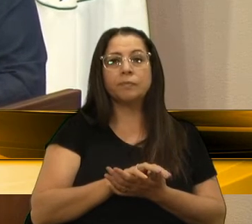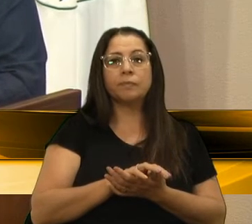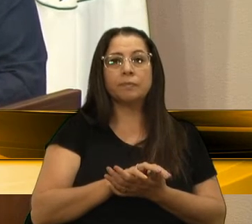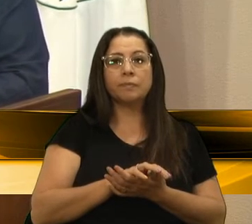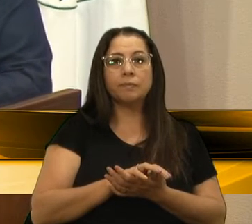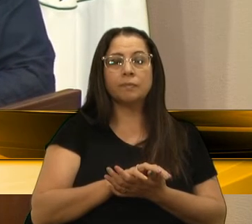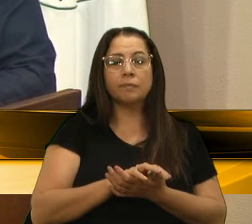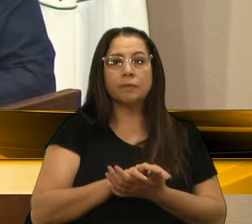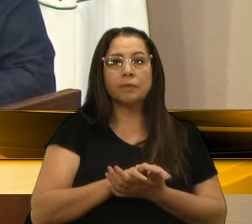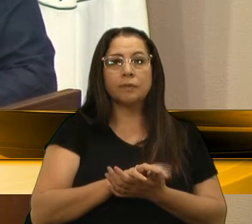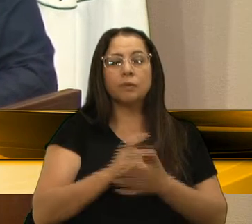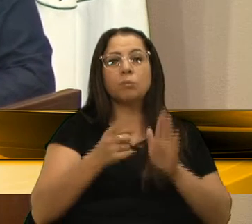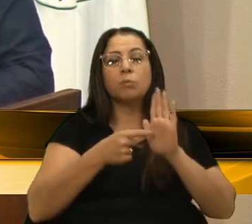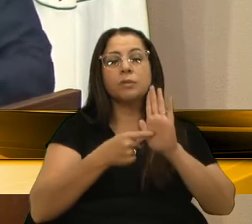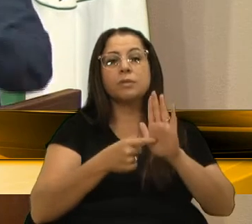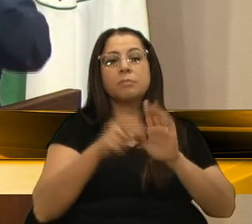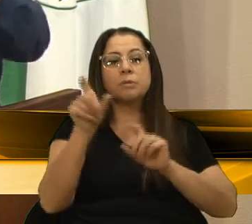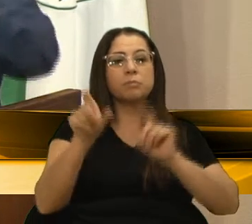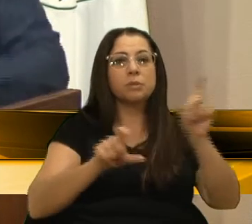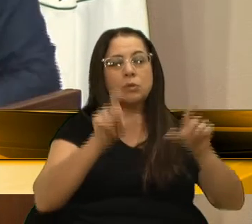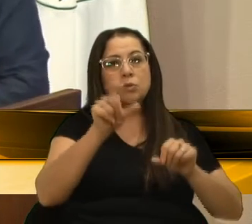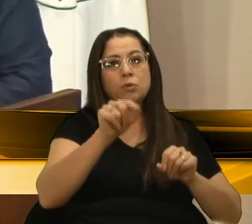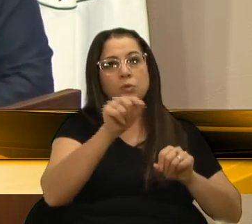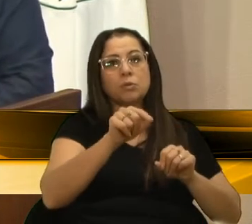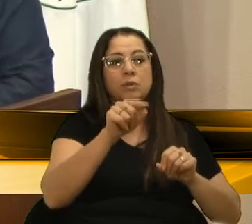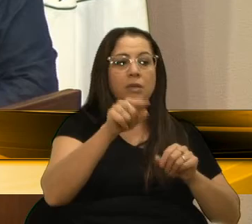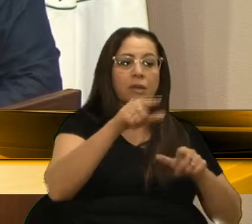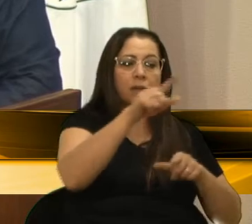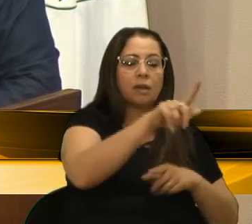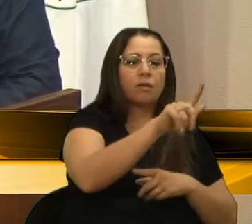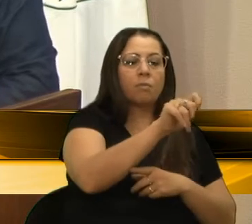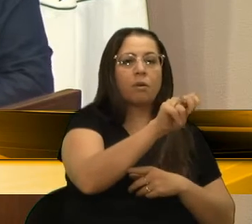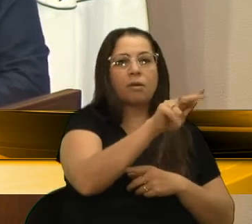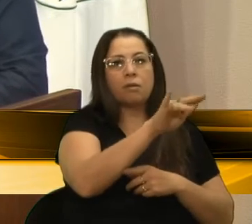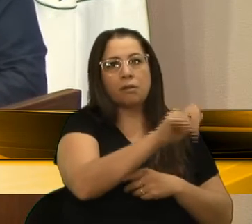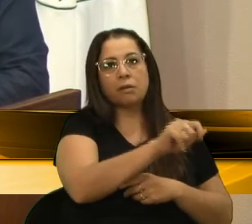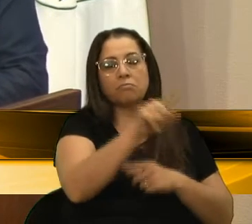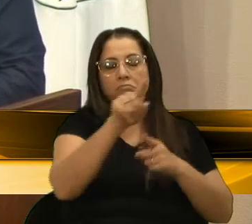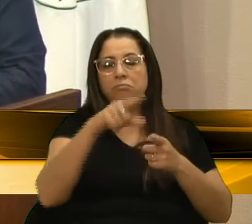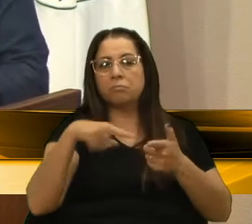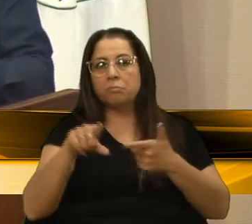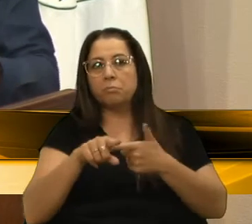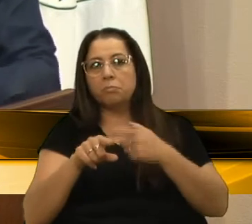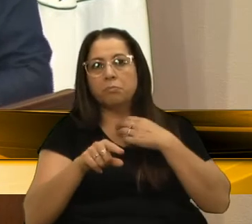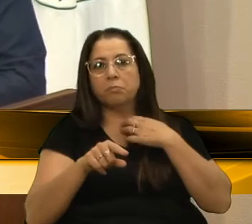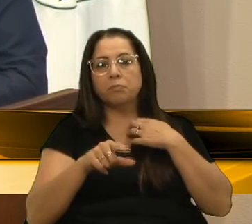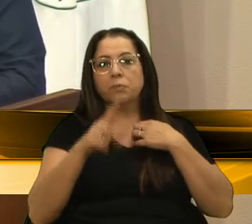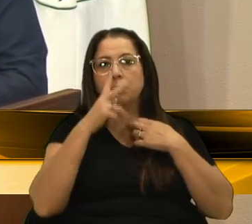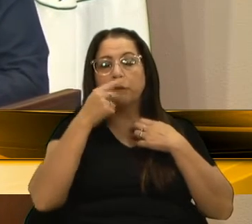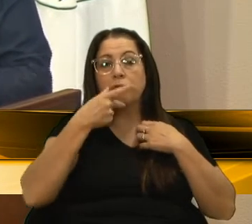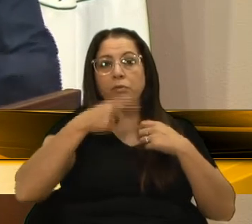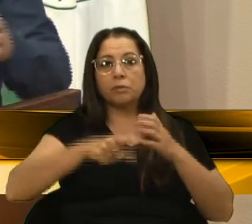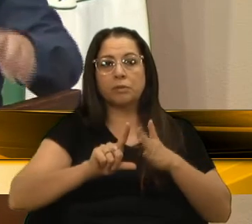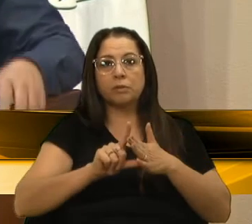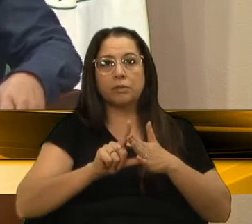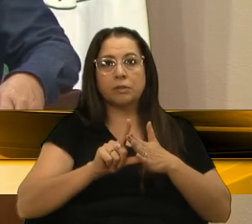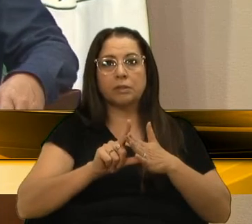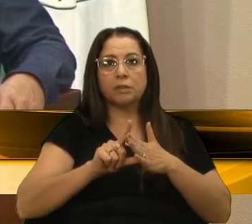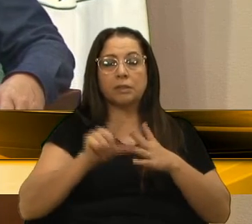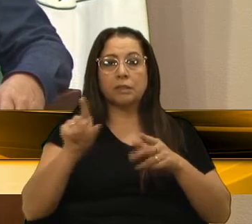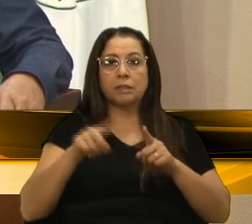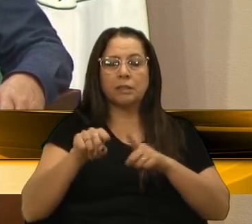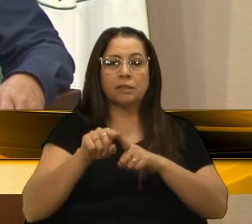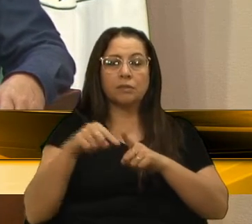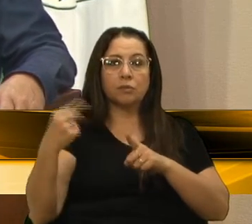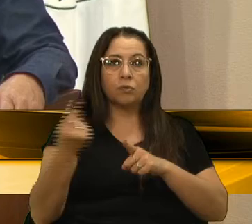de mostrar para as pessoas, aqui é uma galeria, aqui, como disse antes, a bitola do cano, a